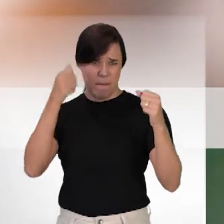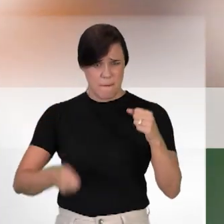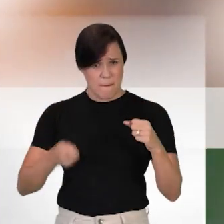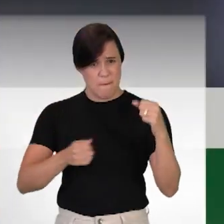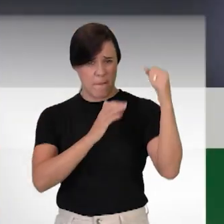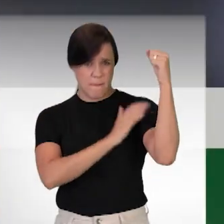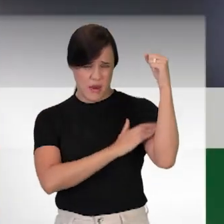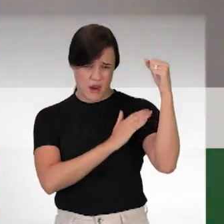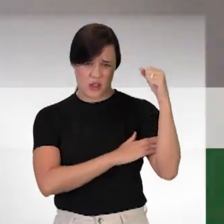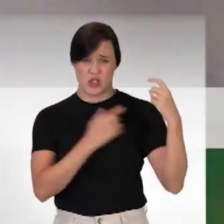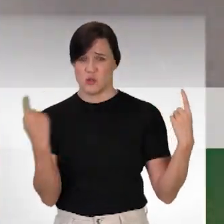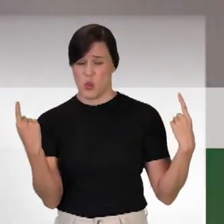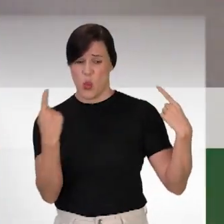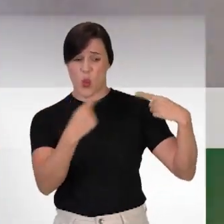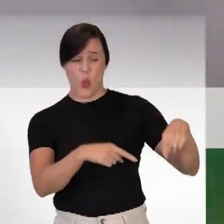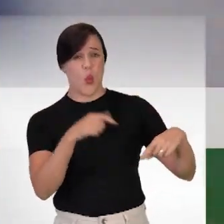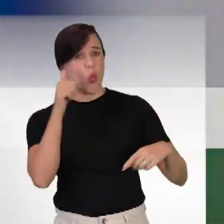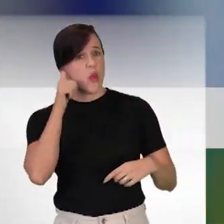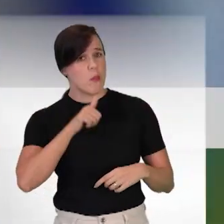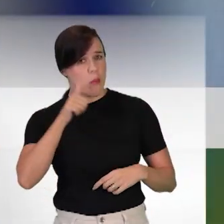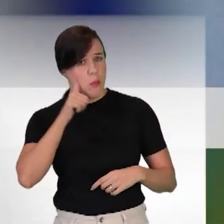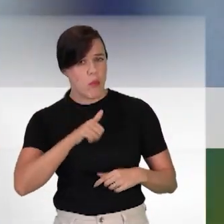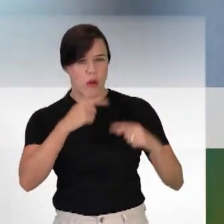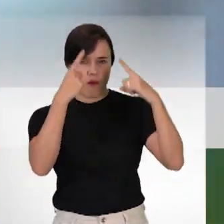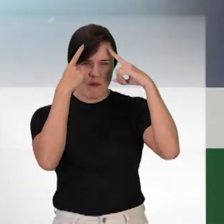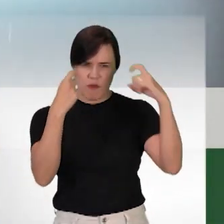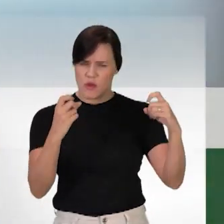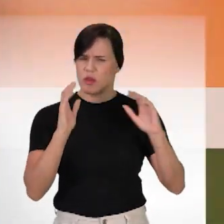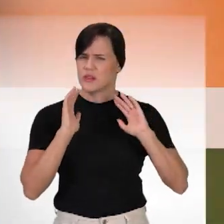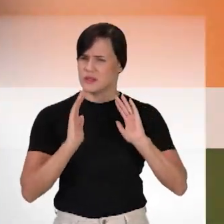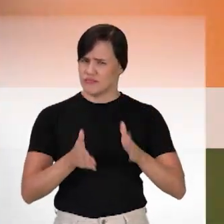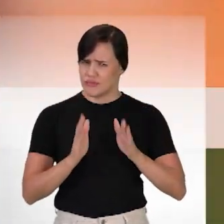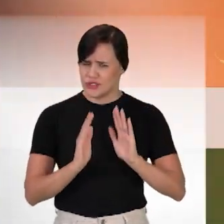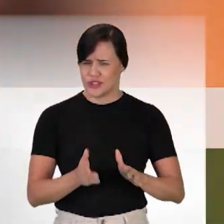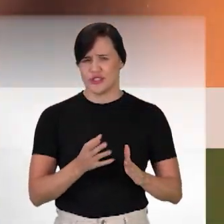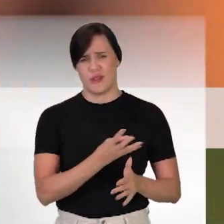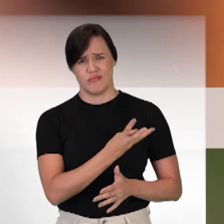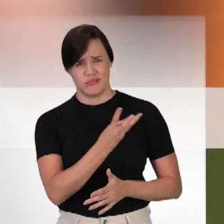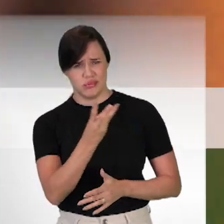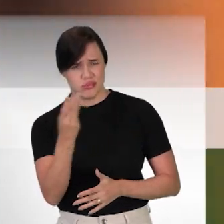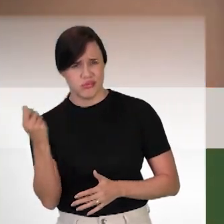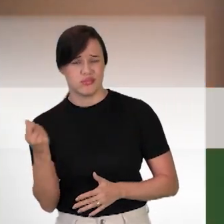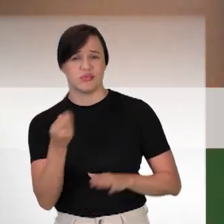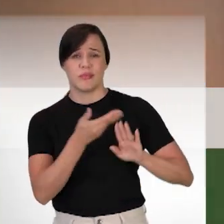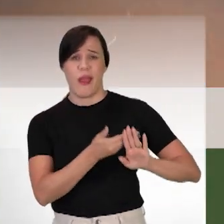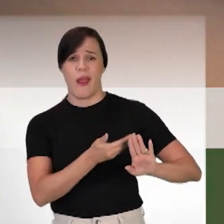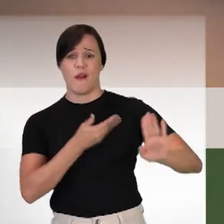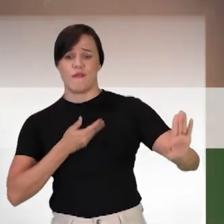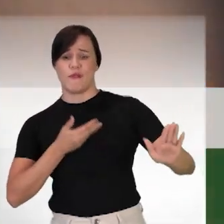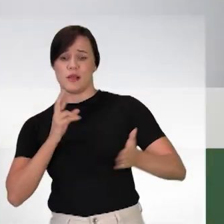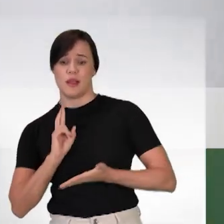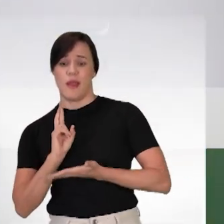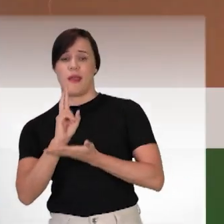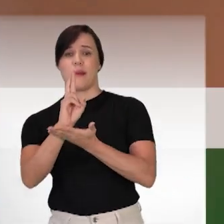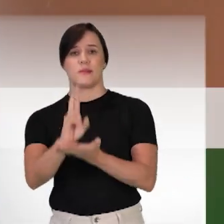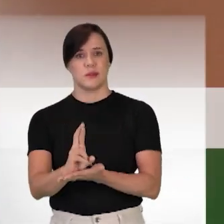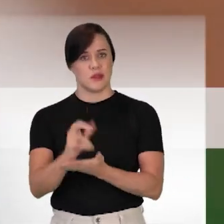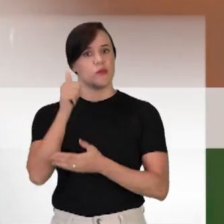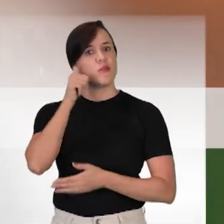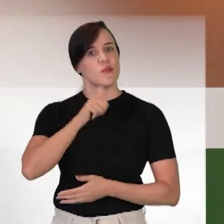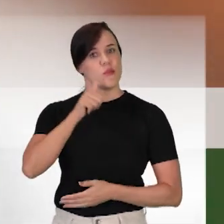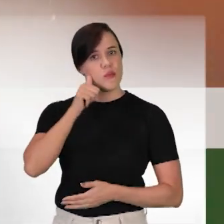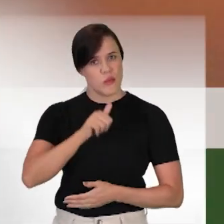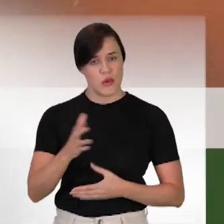as microviolências contra as mulheres no legislativo são muitas. E afastam a representatividade feminina nos